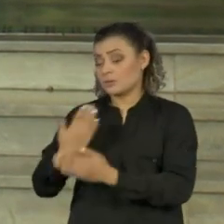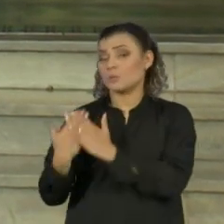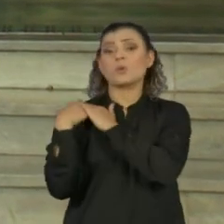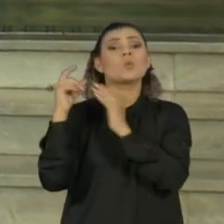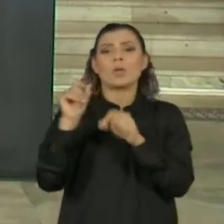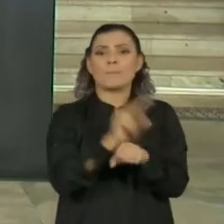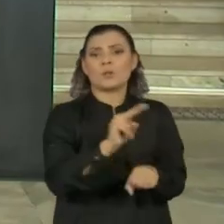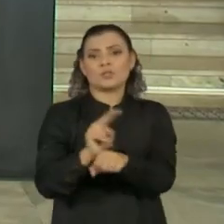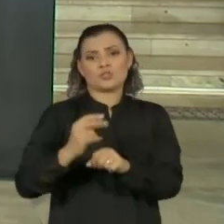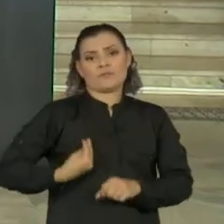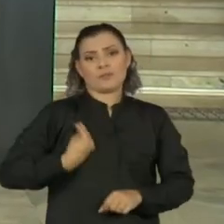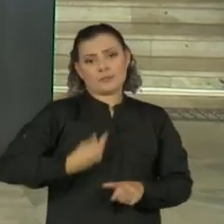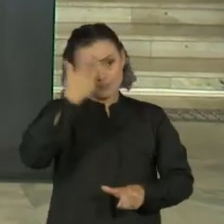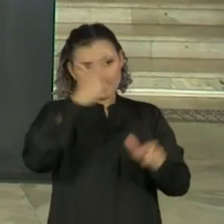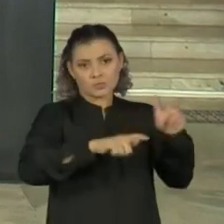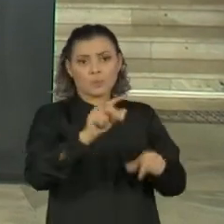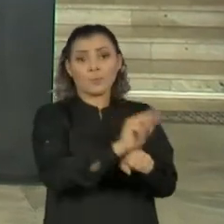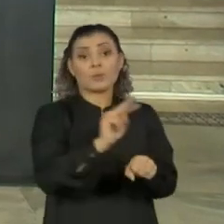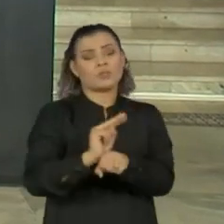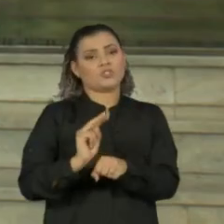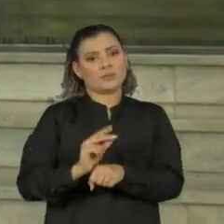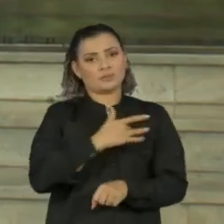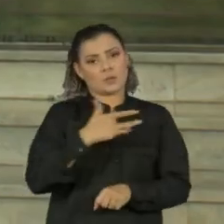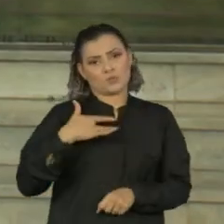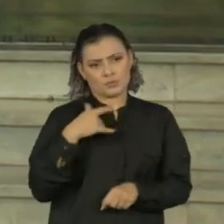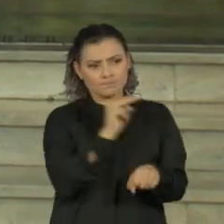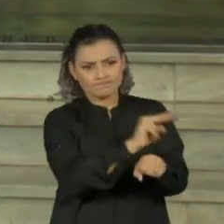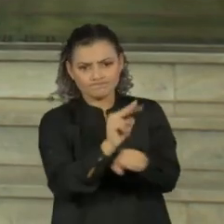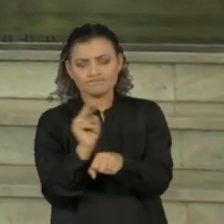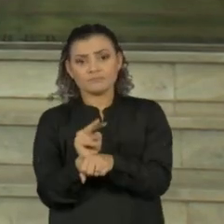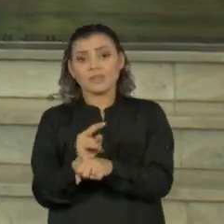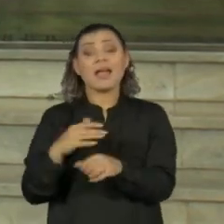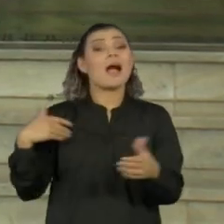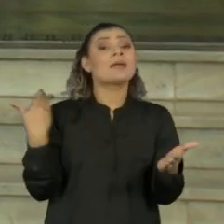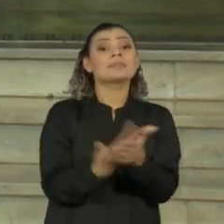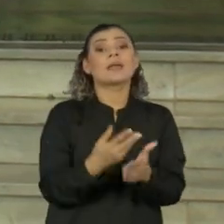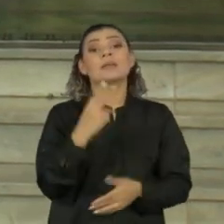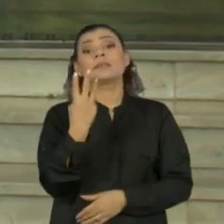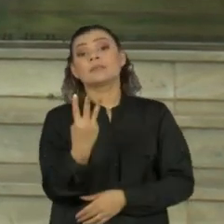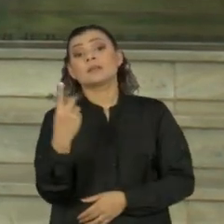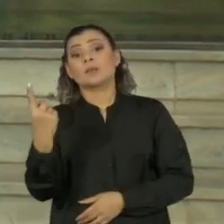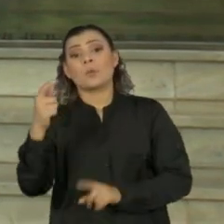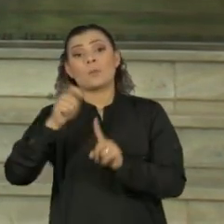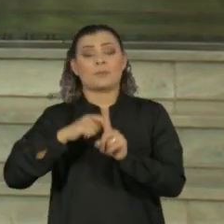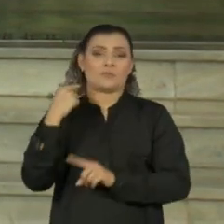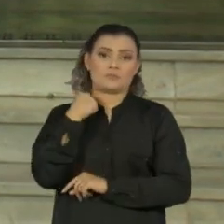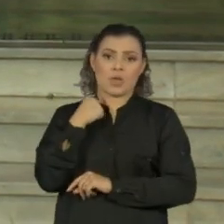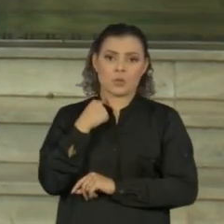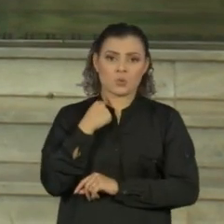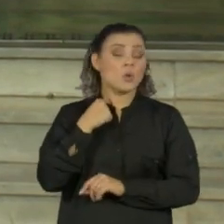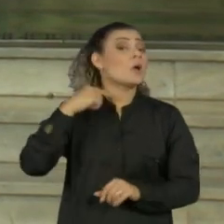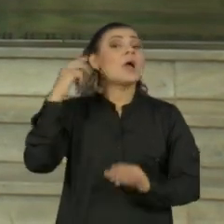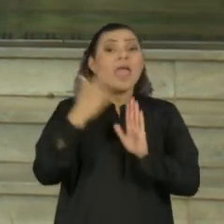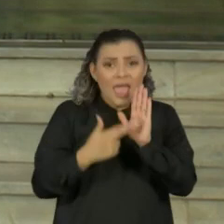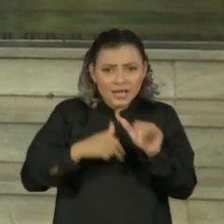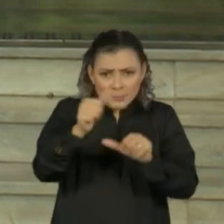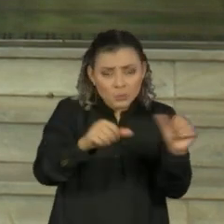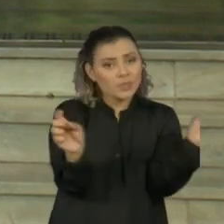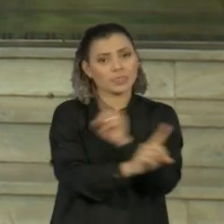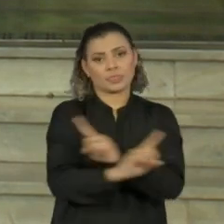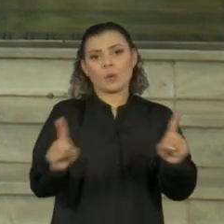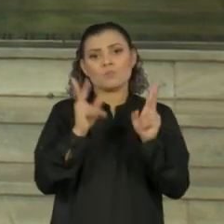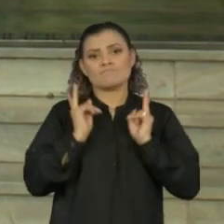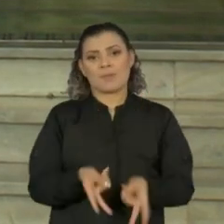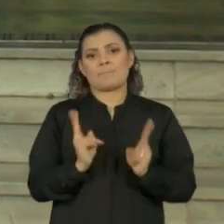vida, a sua existência e a sua saúde. Até o dia 31 de maio, nenhuma modificação será feita